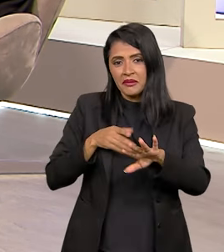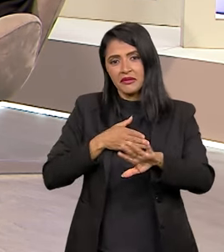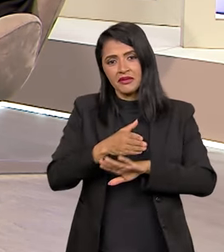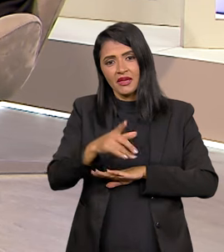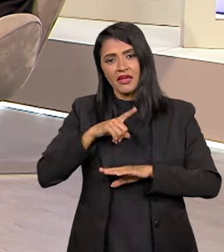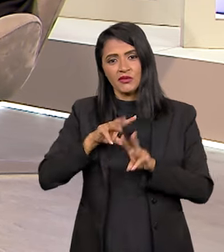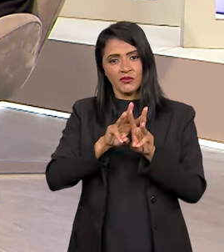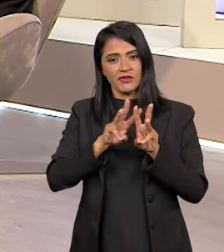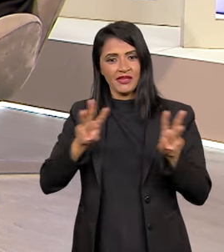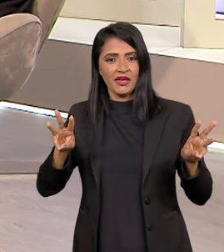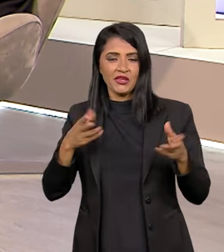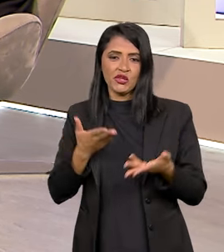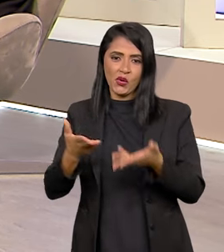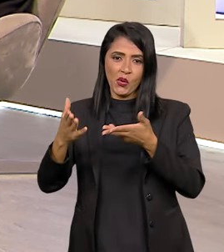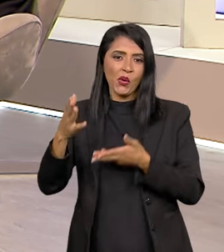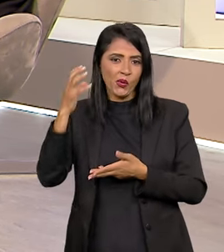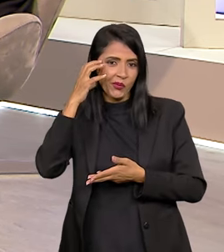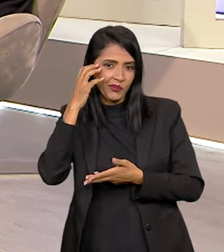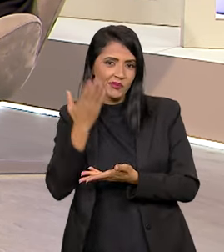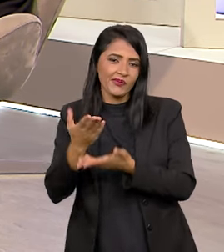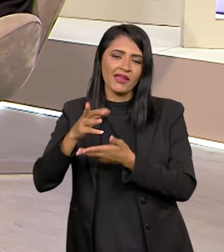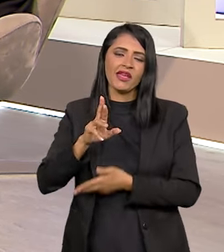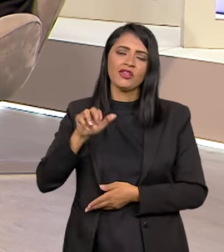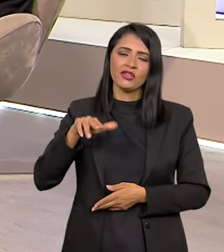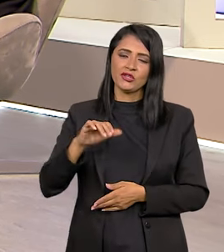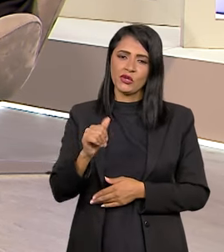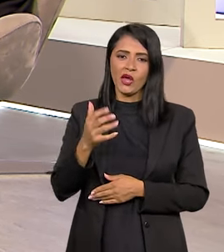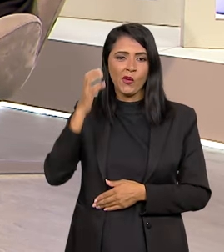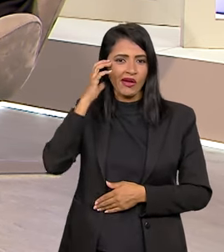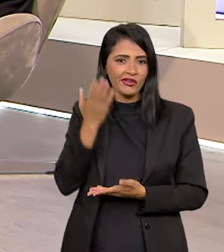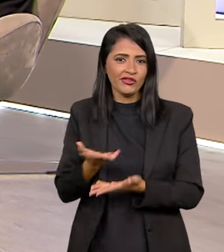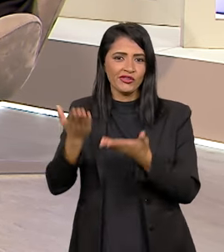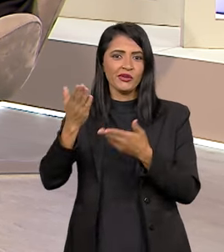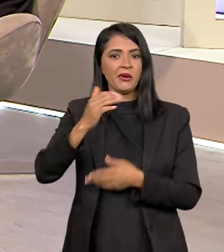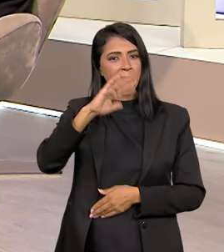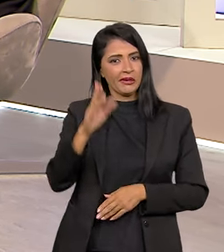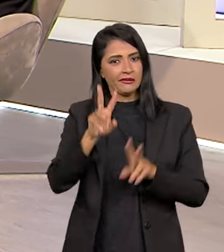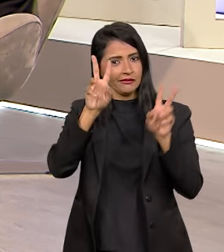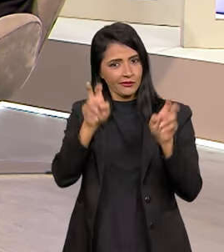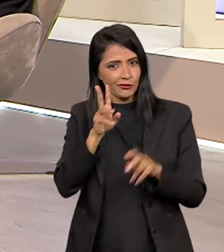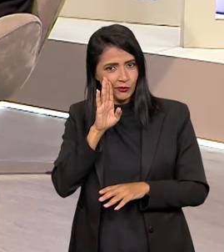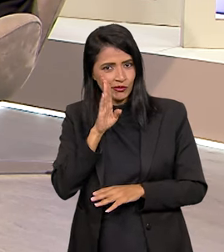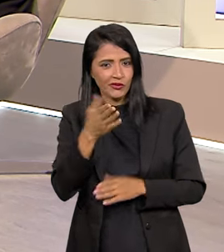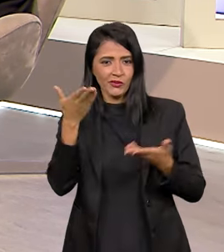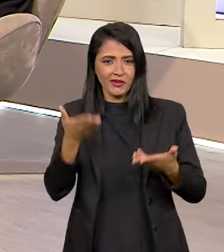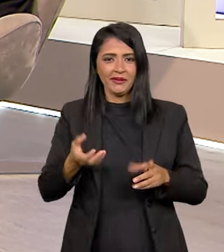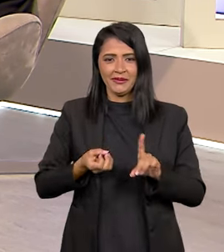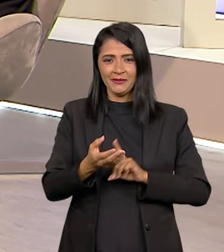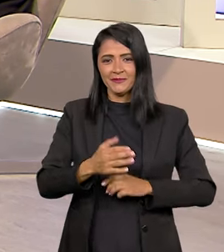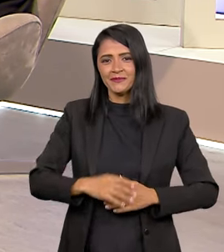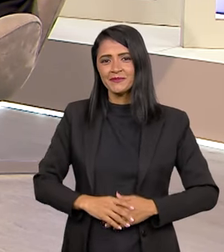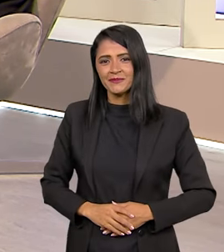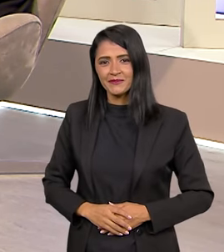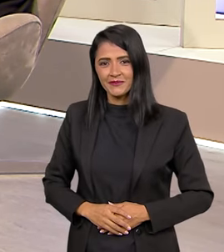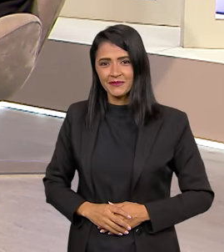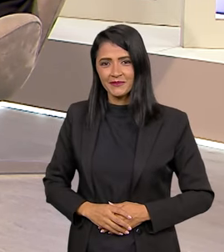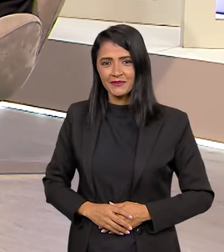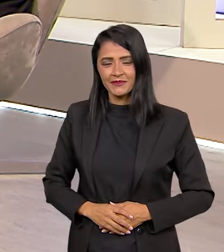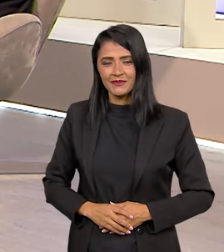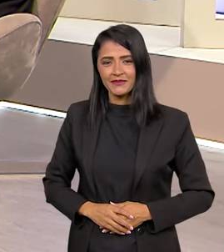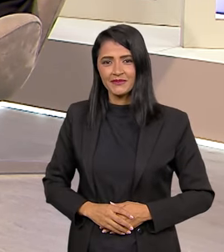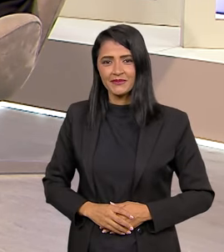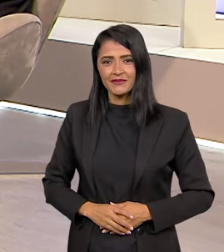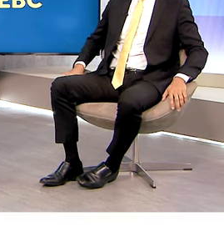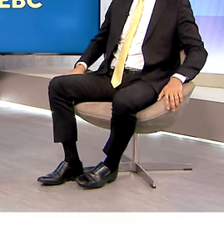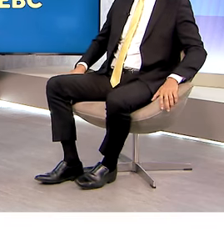baixe o nosso aplicativo, acesse o nosso site ou nos ouça pela Rede Nacional de Rádio. O Brasil continua em pauta aqui no Canal GOV.